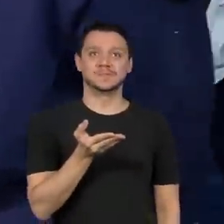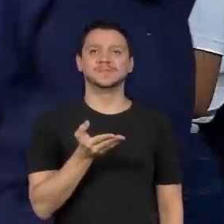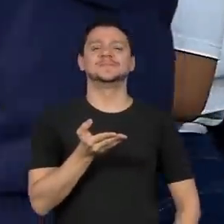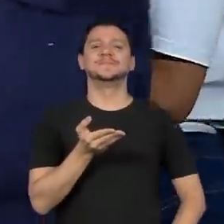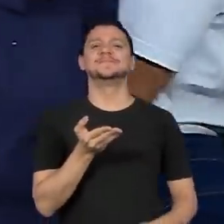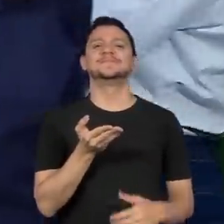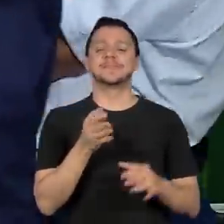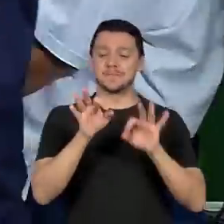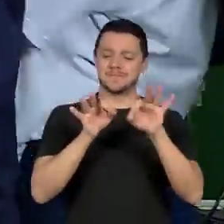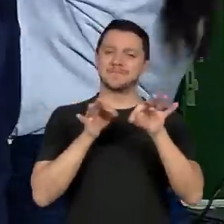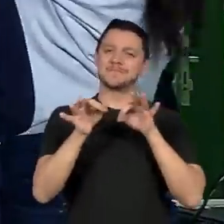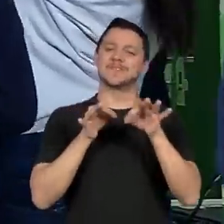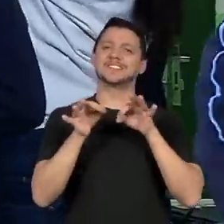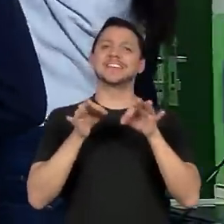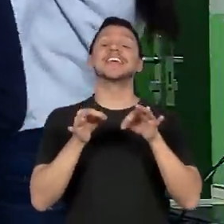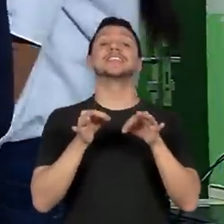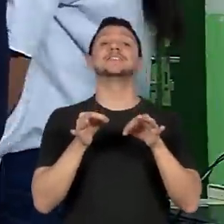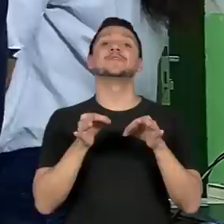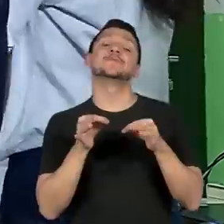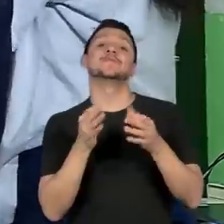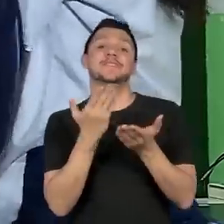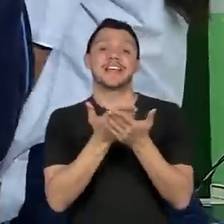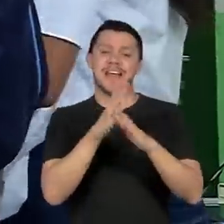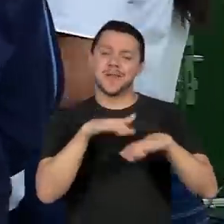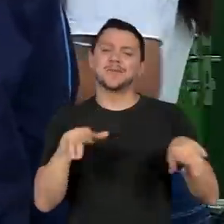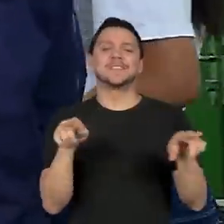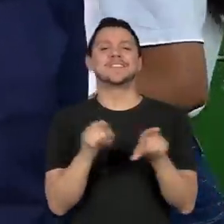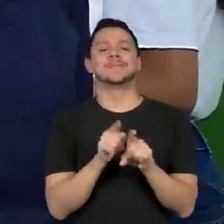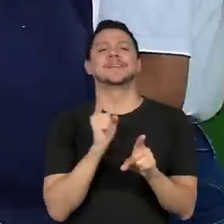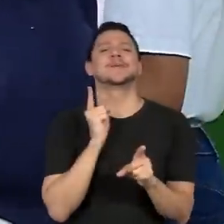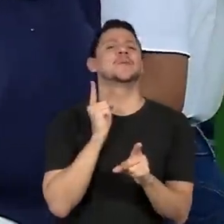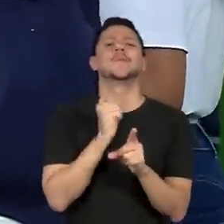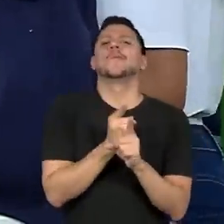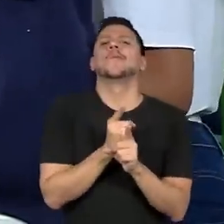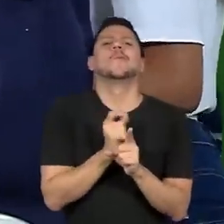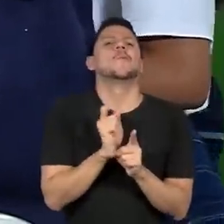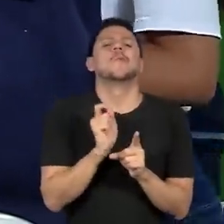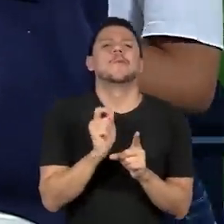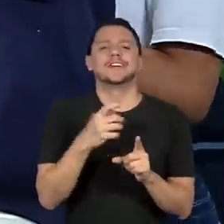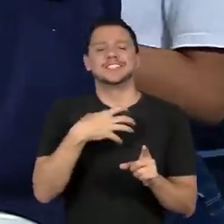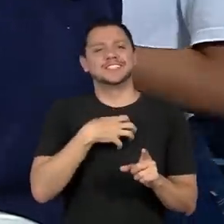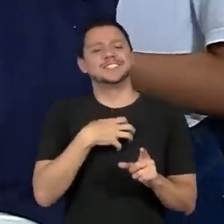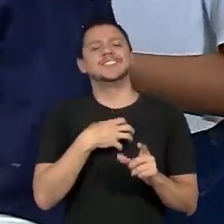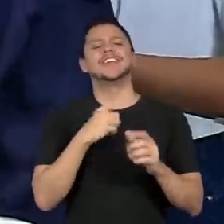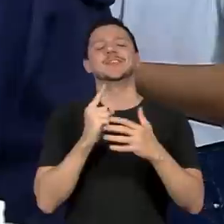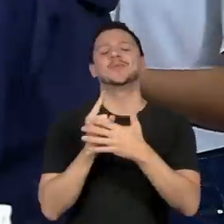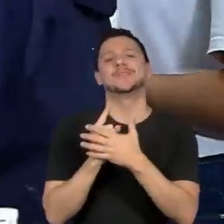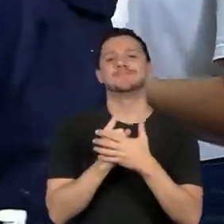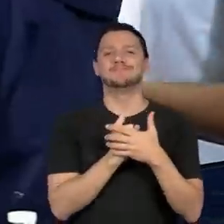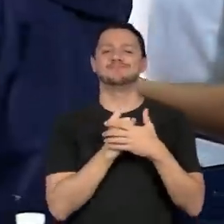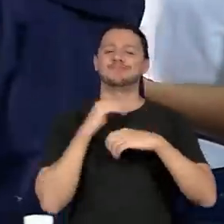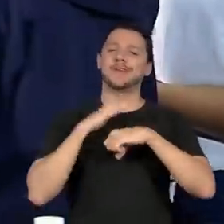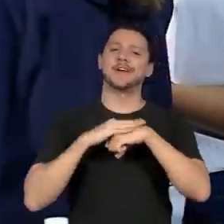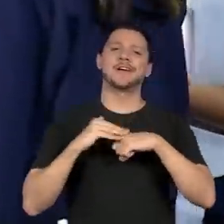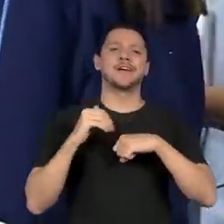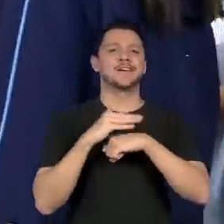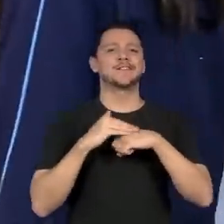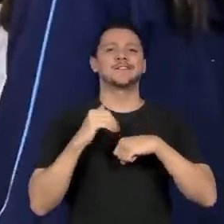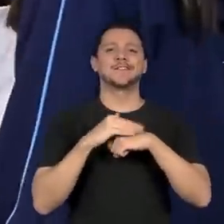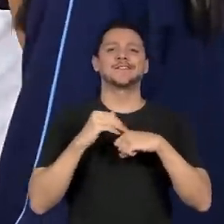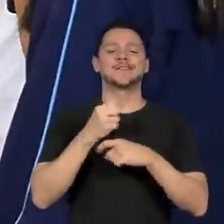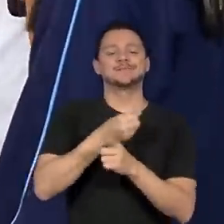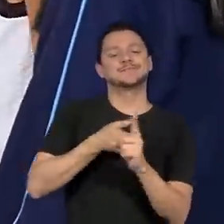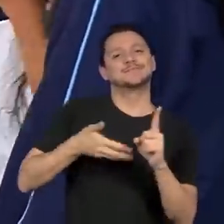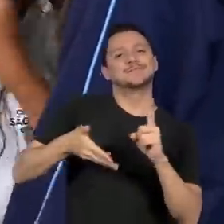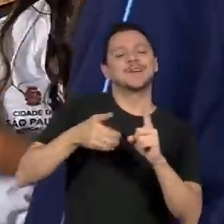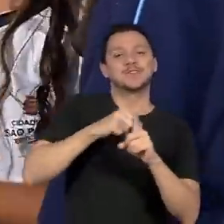Dentro do projeto, os estudantes encontram também um ambiente de socialização e acolhimento. Primeiro porque eu gosto